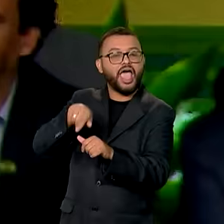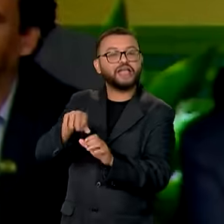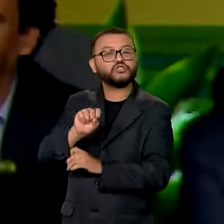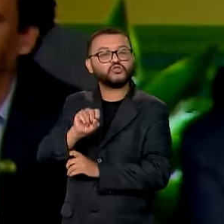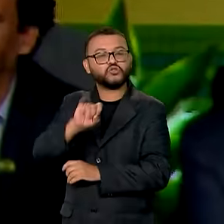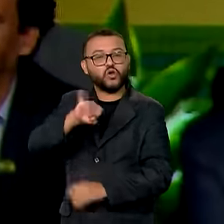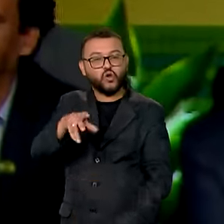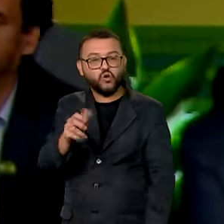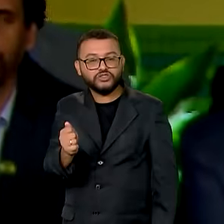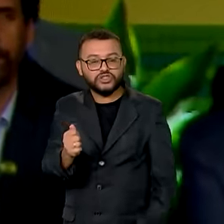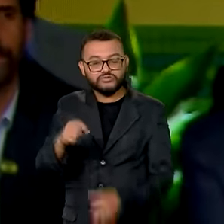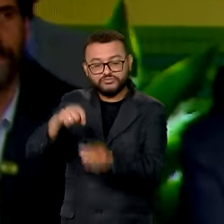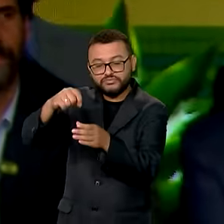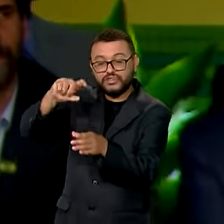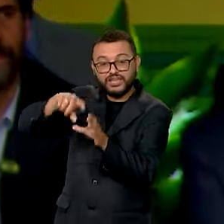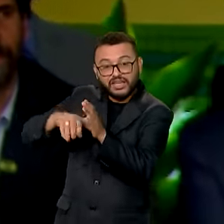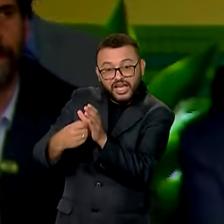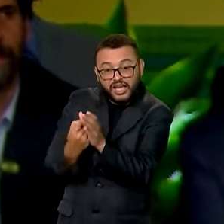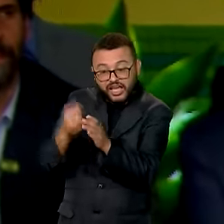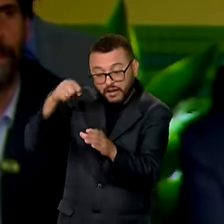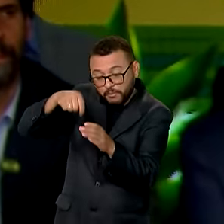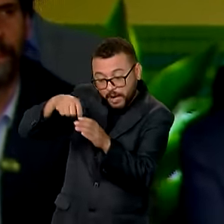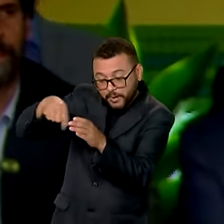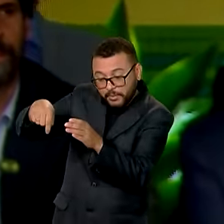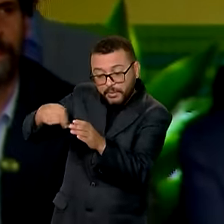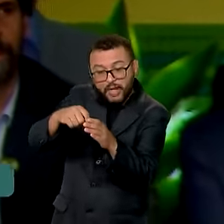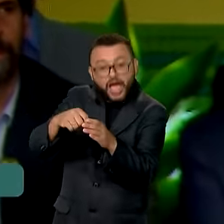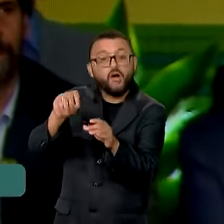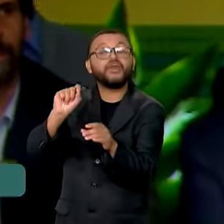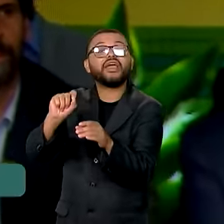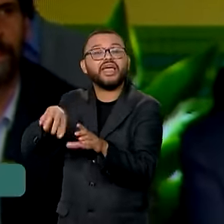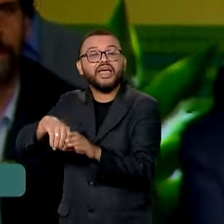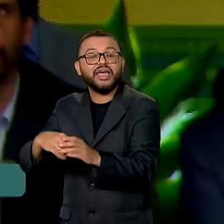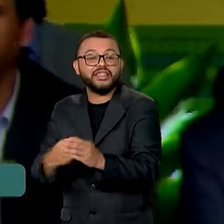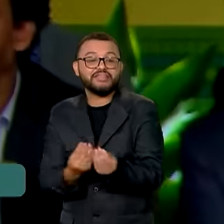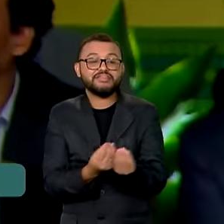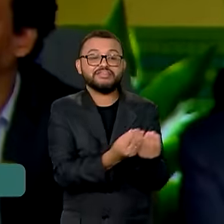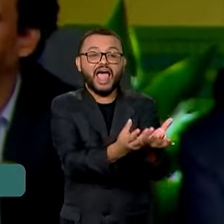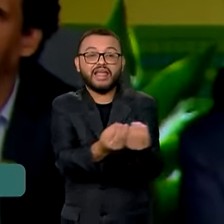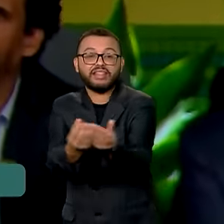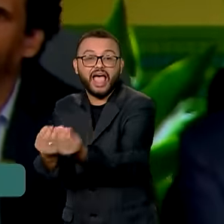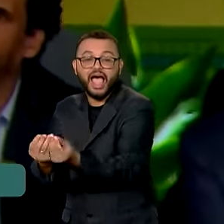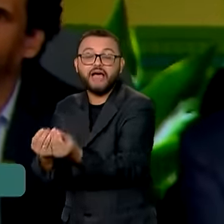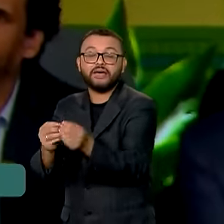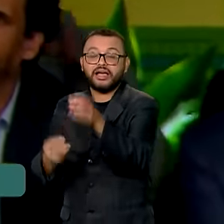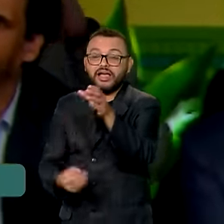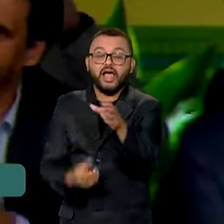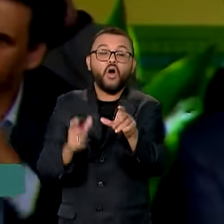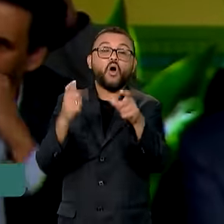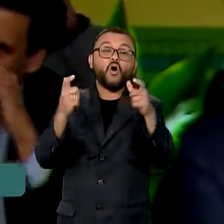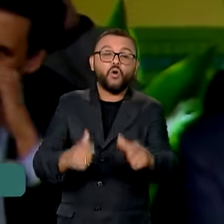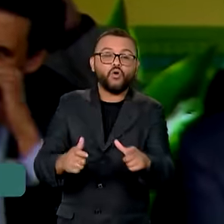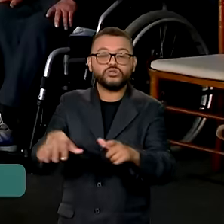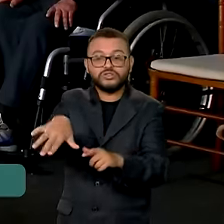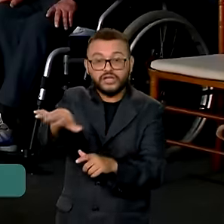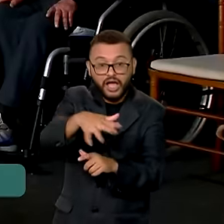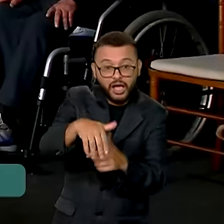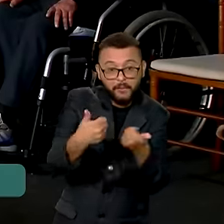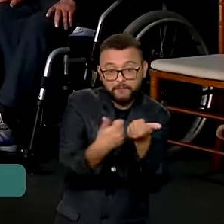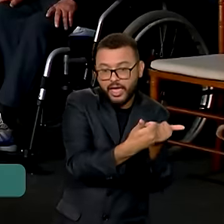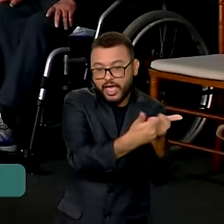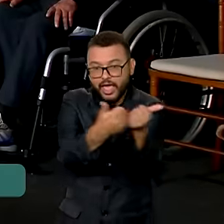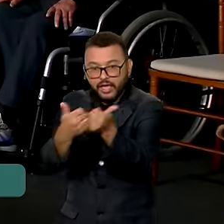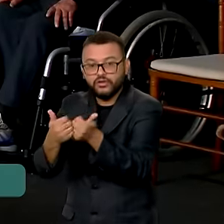E a semente dessa soja é entregue aos assentamentos de reforma agrária dessa região